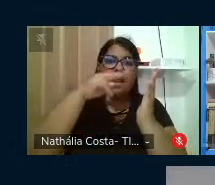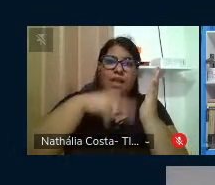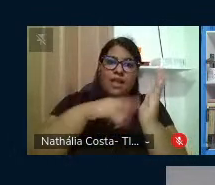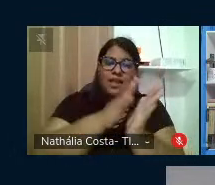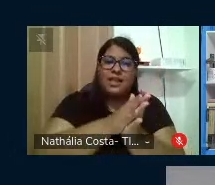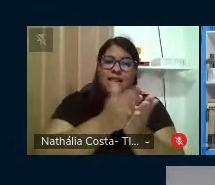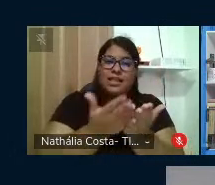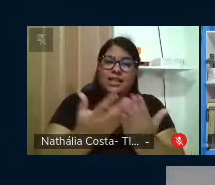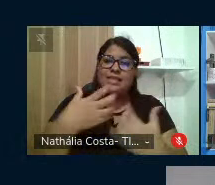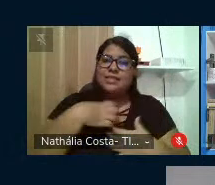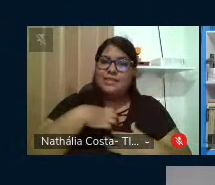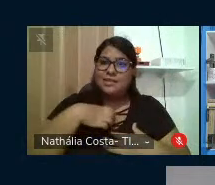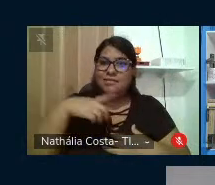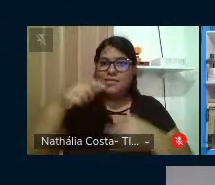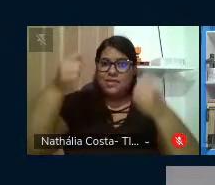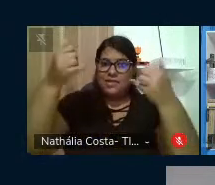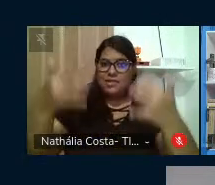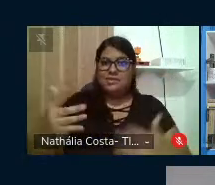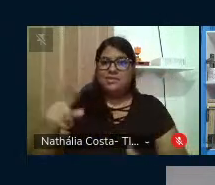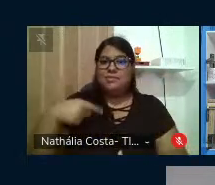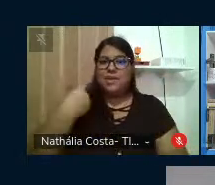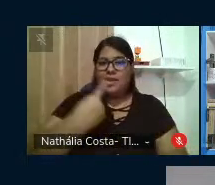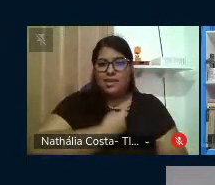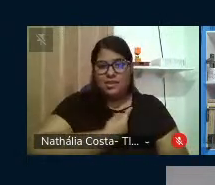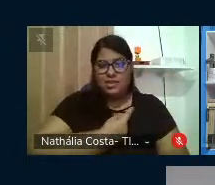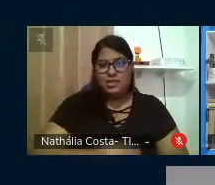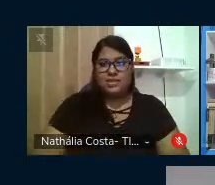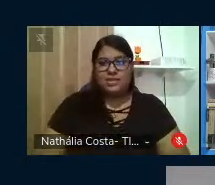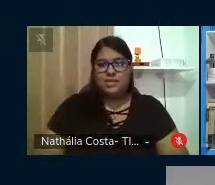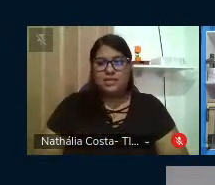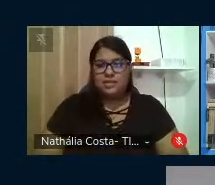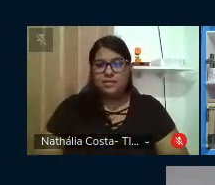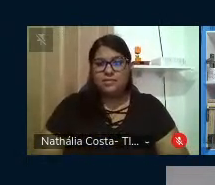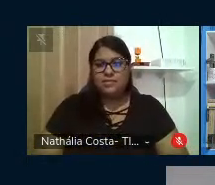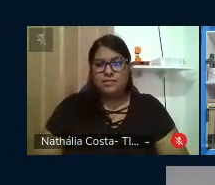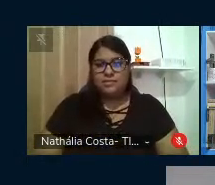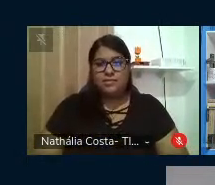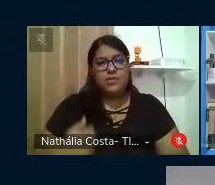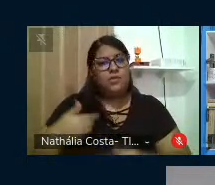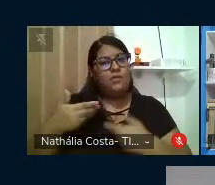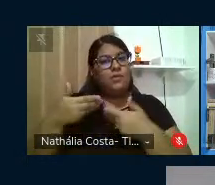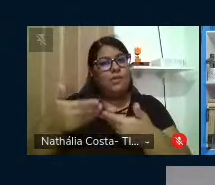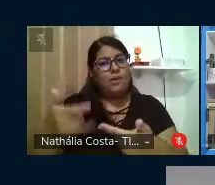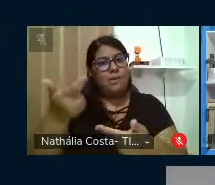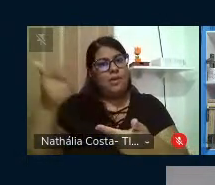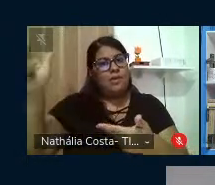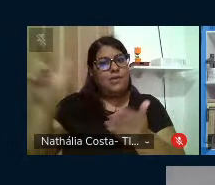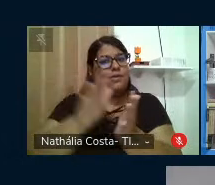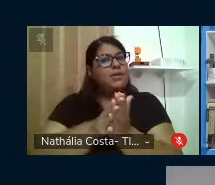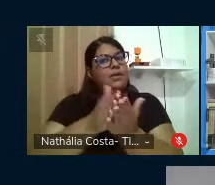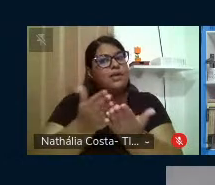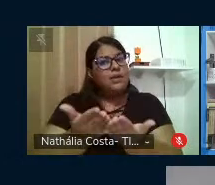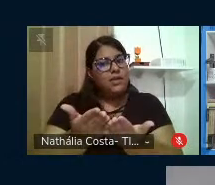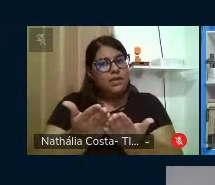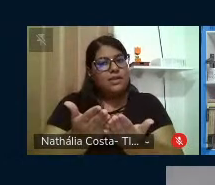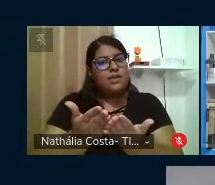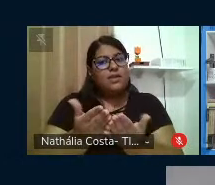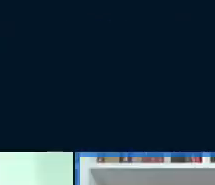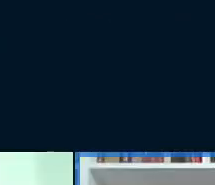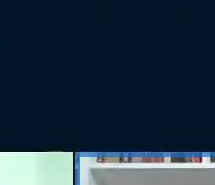sentimento que você está trazendo aqui para a gente. Vou fazer assim, vou chamar a próxima obra e aí, quando,